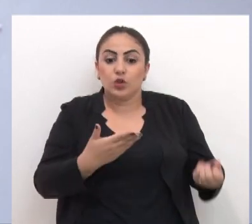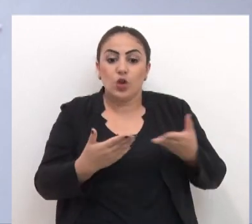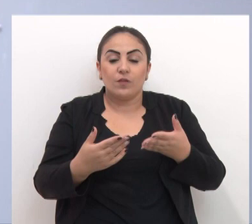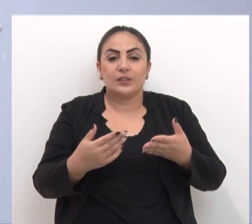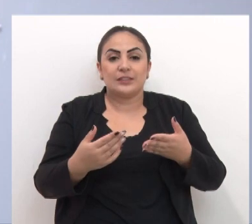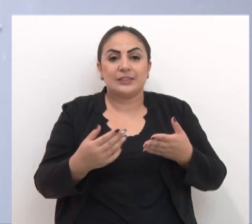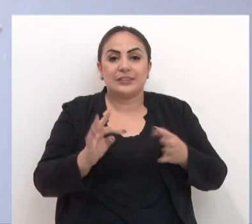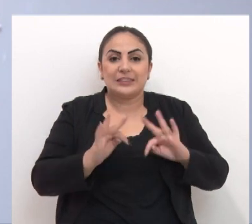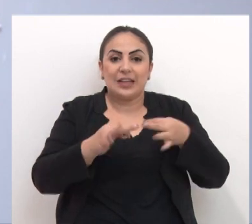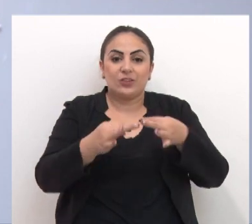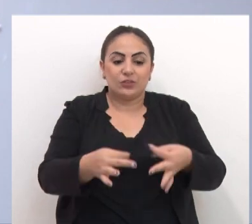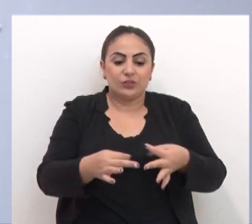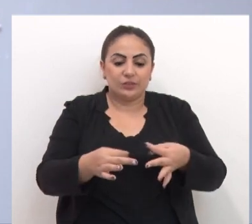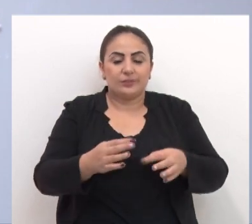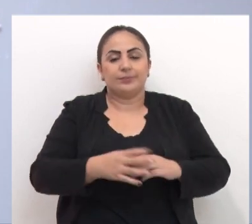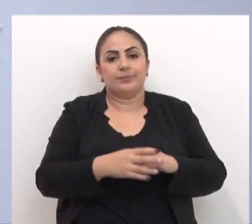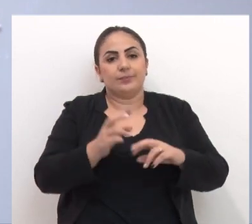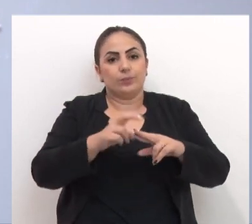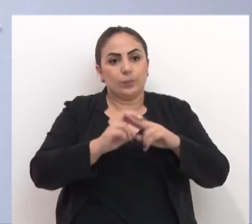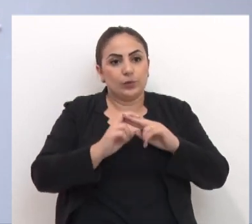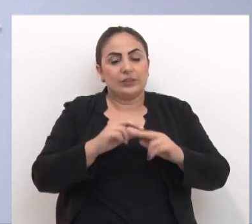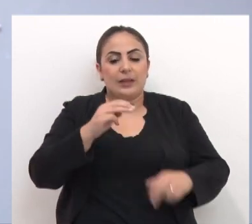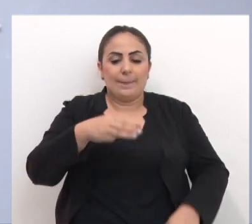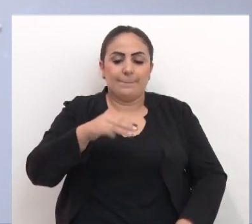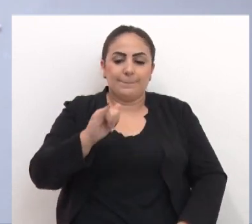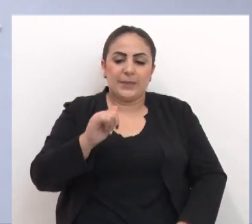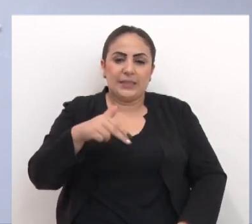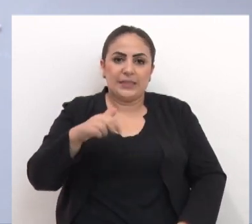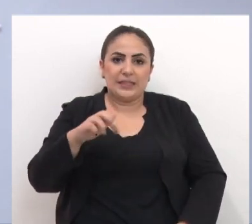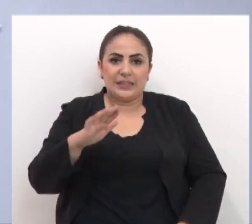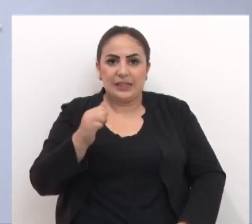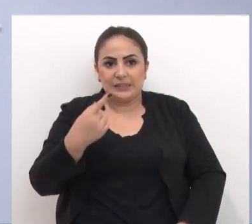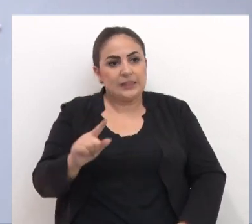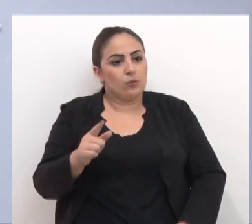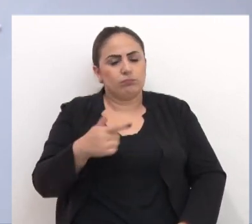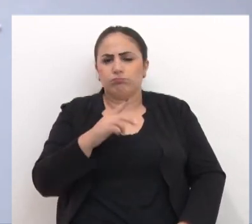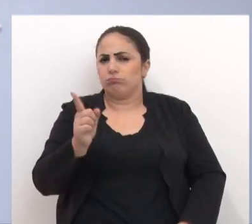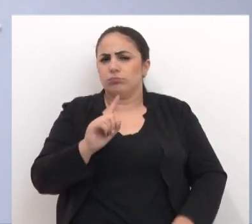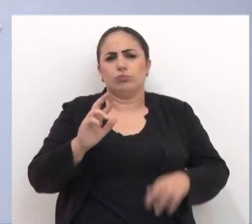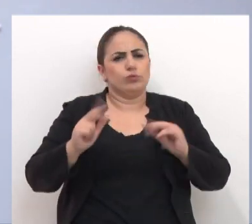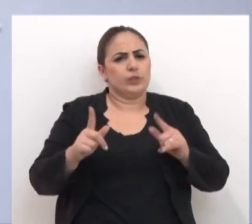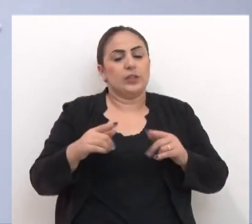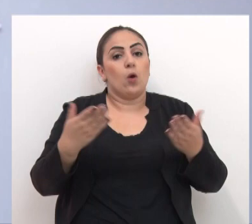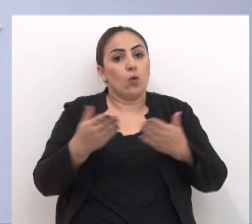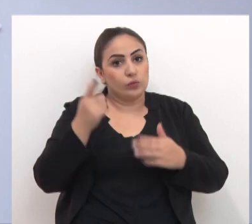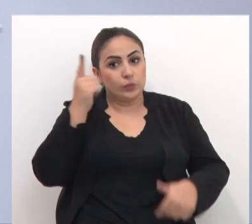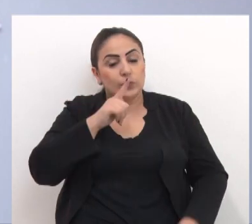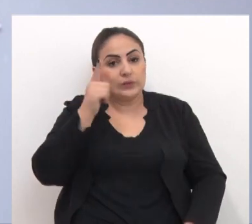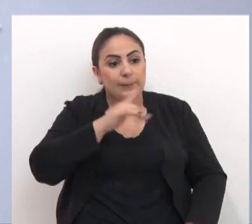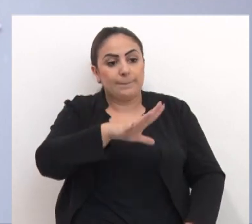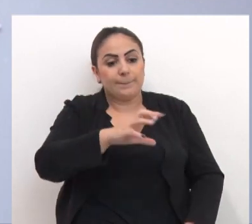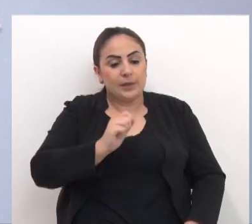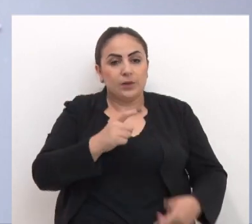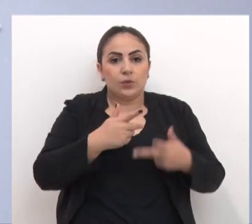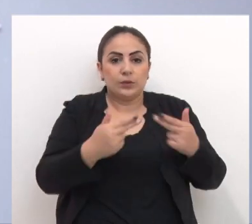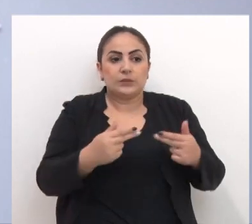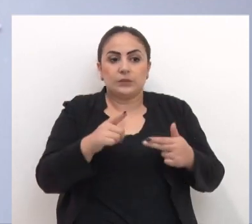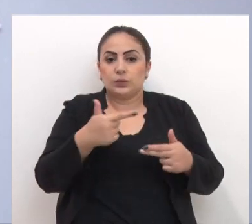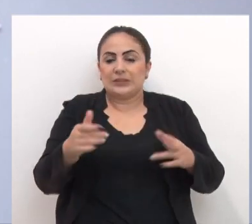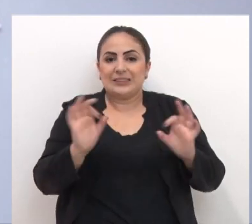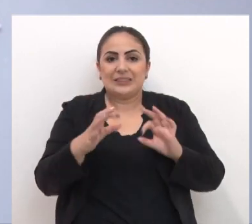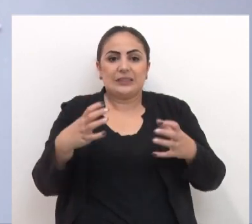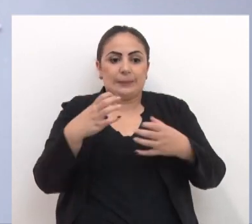suas linhas modernas de atividade e a mineração não foi diferente então hoje se consegue fazer uma